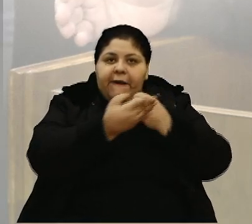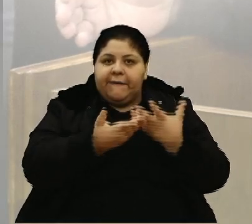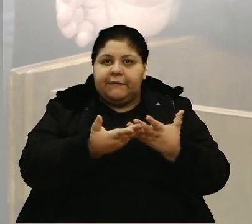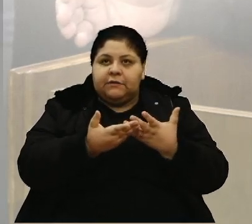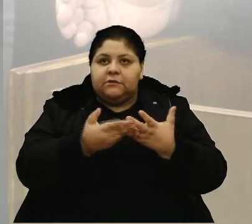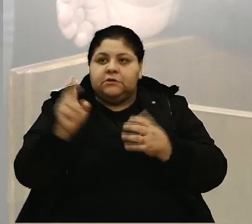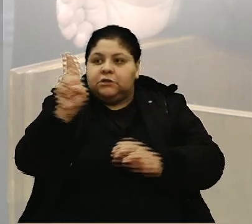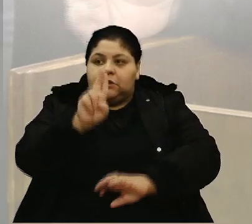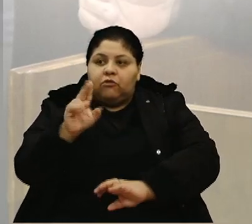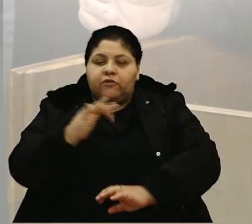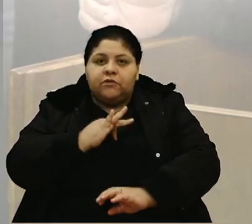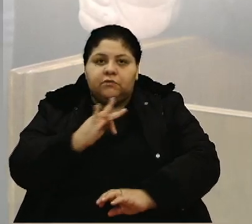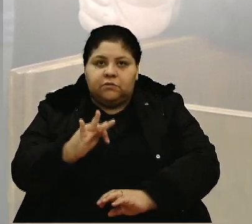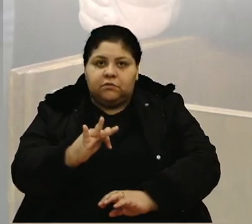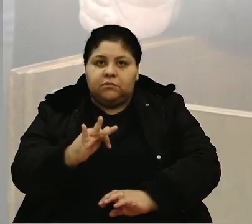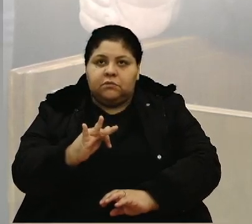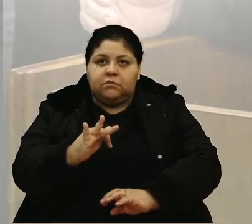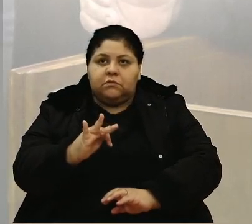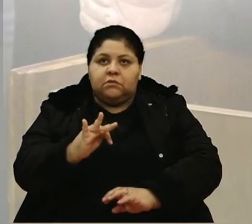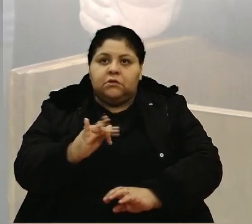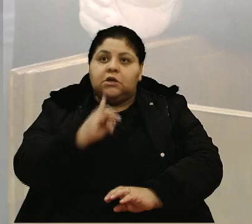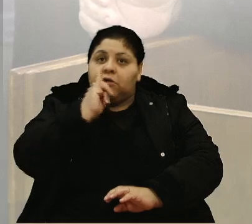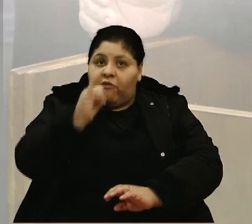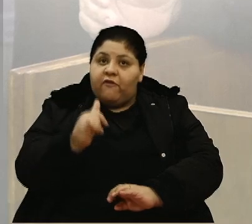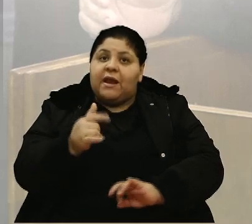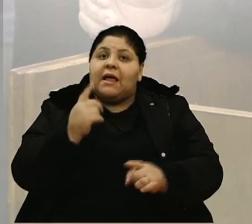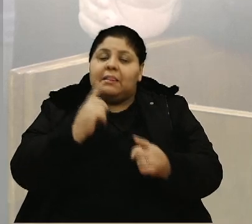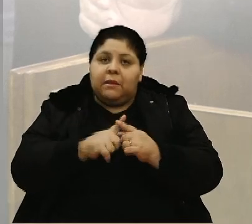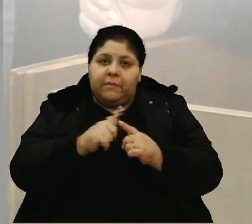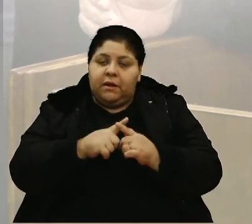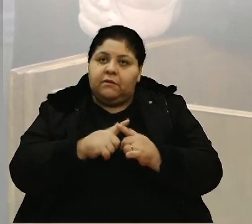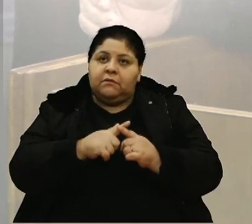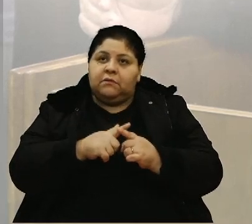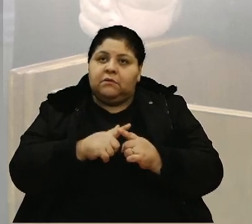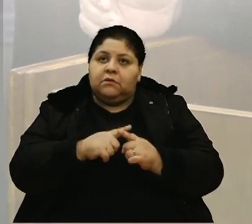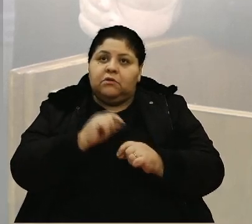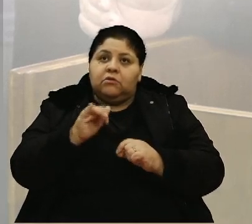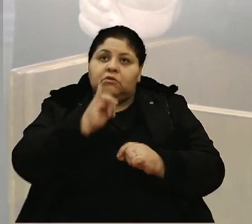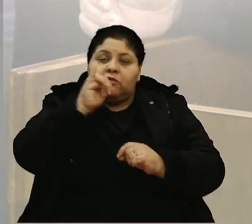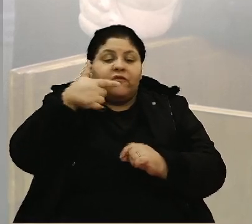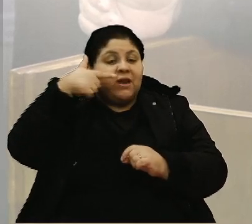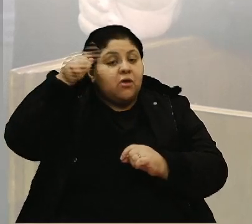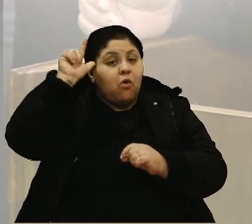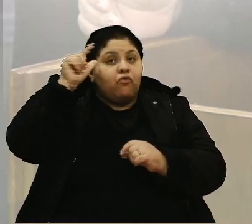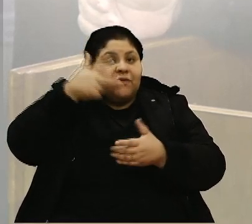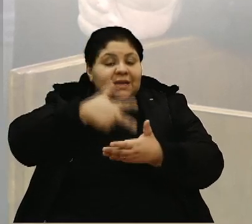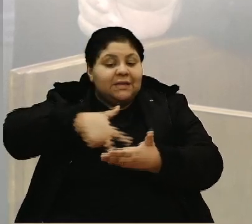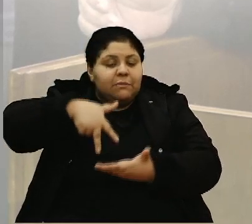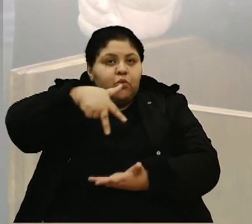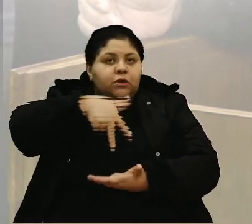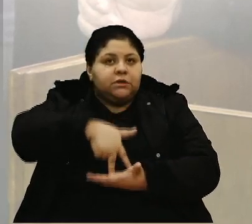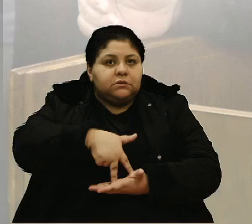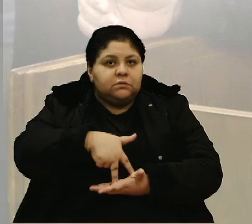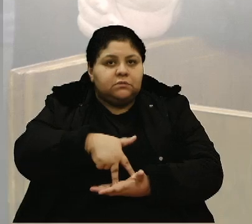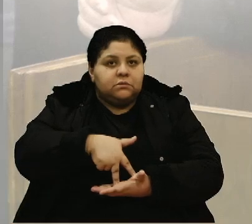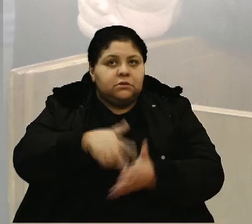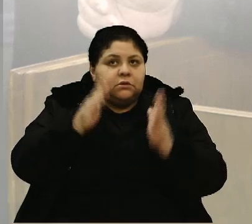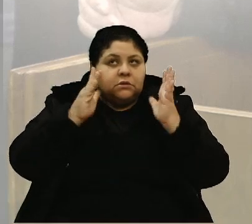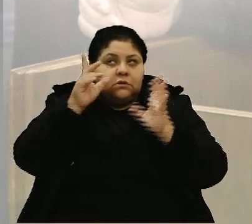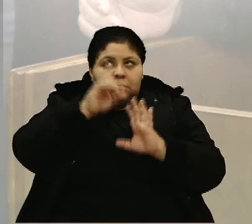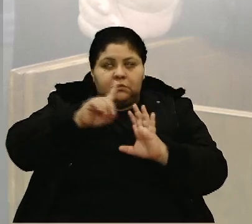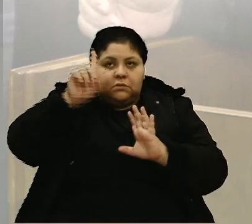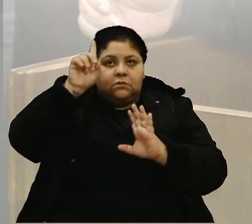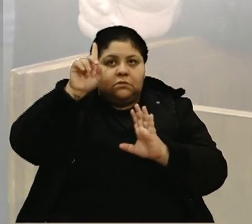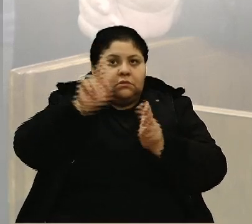Universidade Federal, que eu vou pegar essa partezinha aqui, foi o que eu falei ontem na tribuna. E, graças a Deus, o